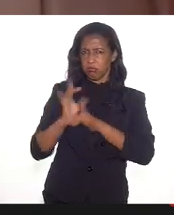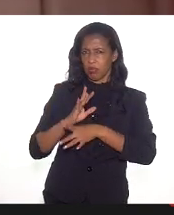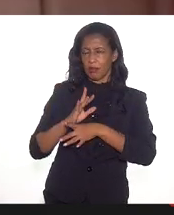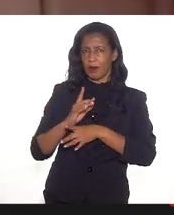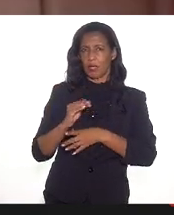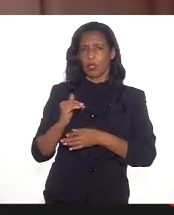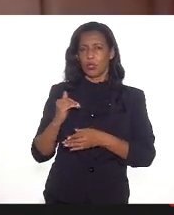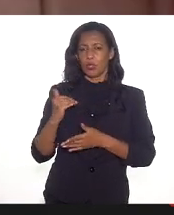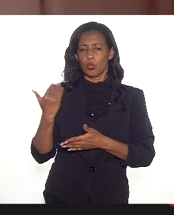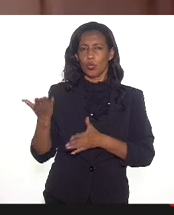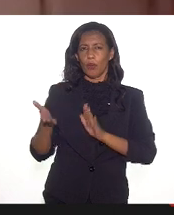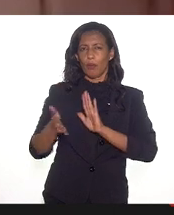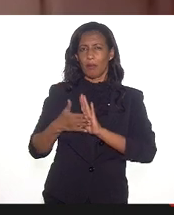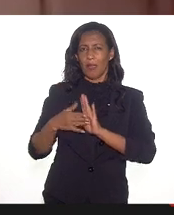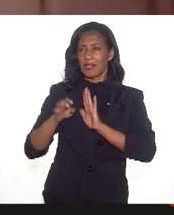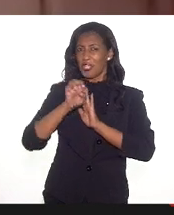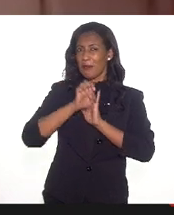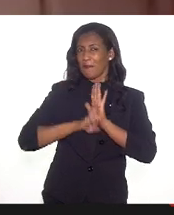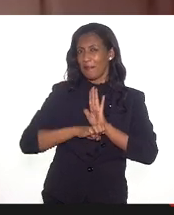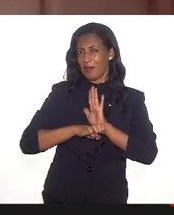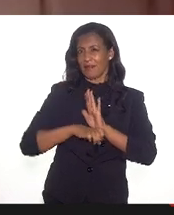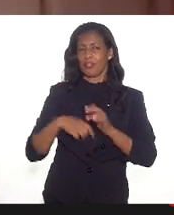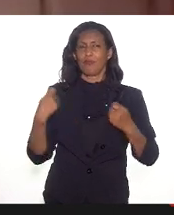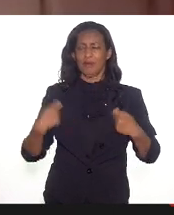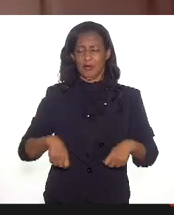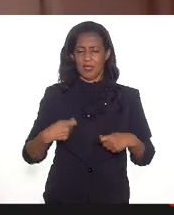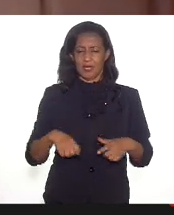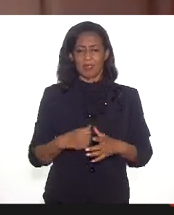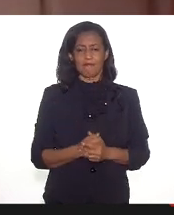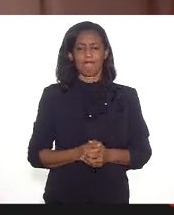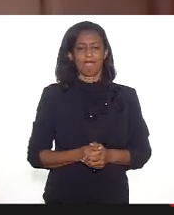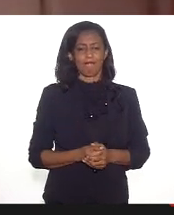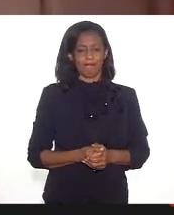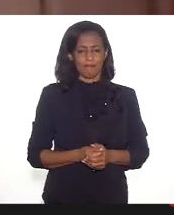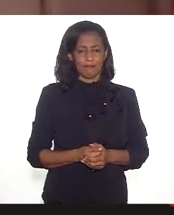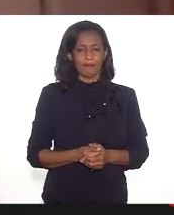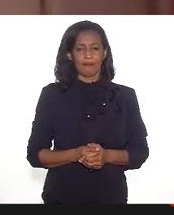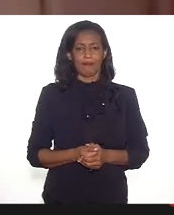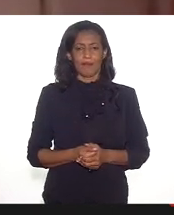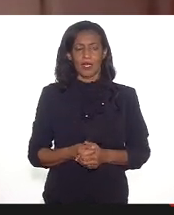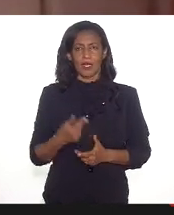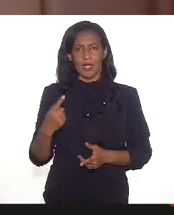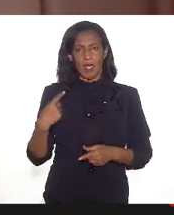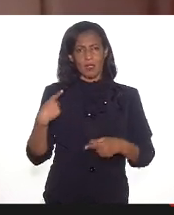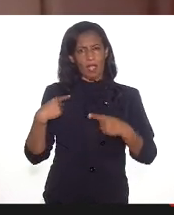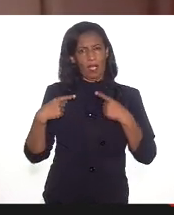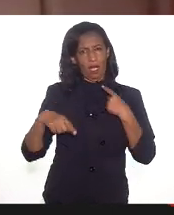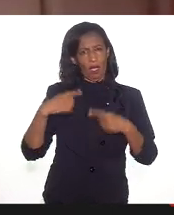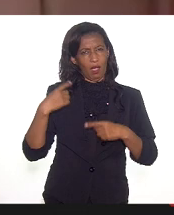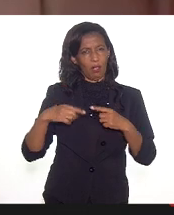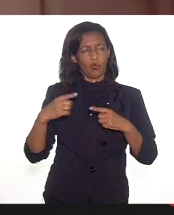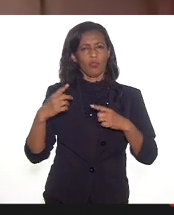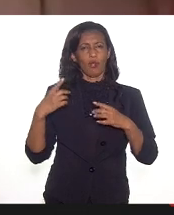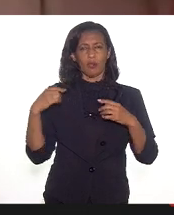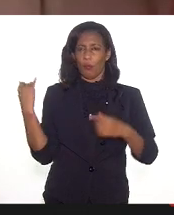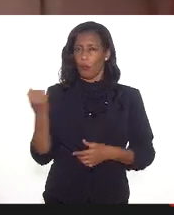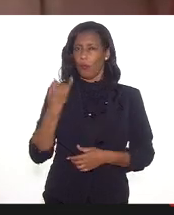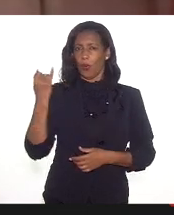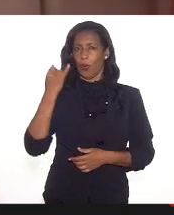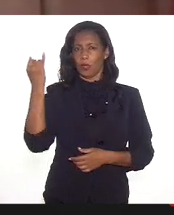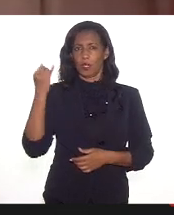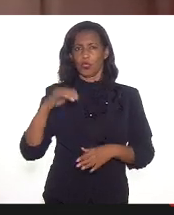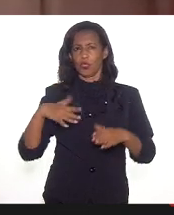sobre a proposição de emendas também e essa articulação importante tanto com o